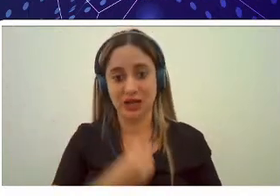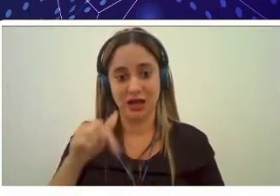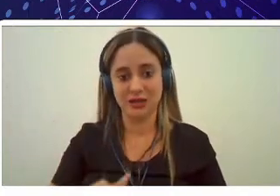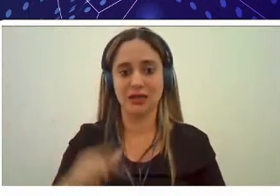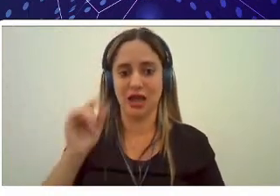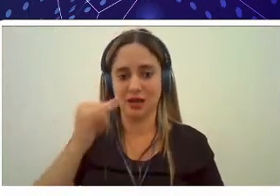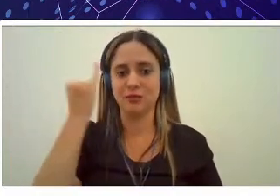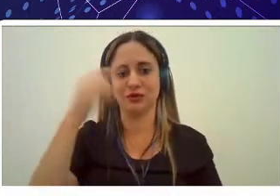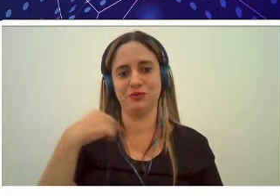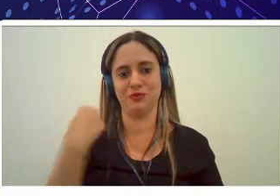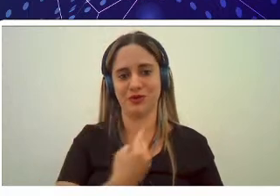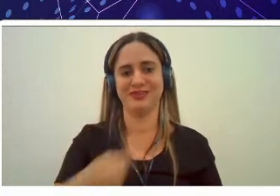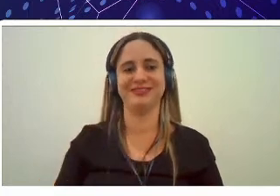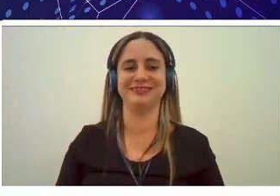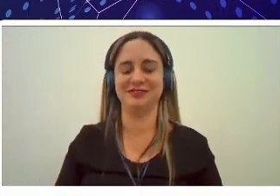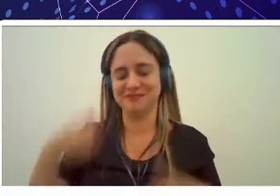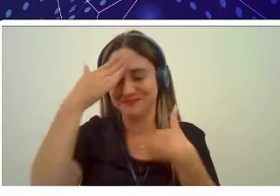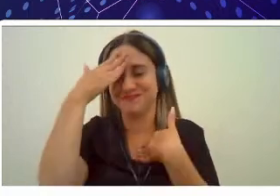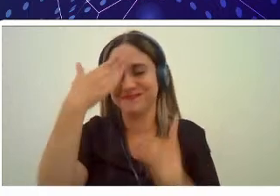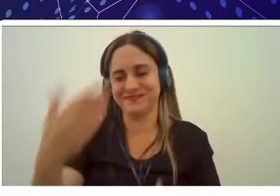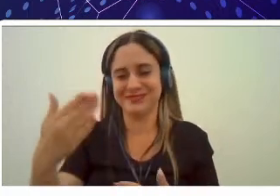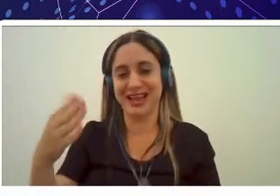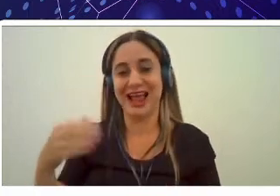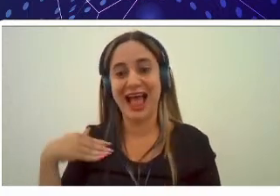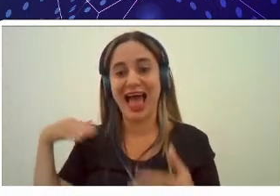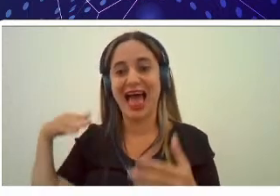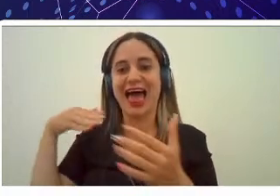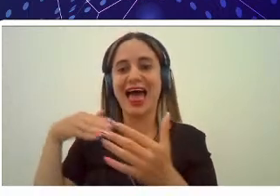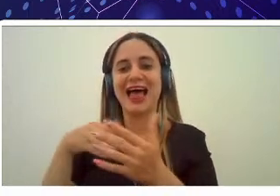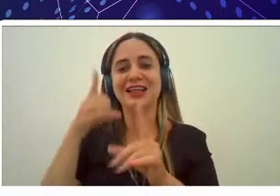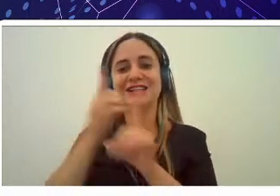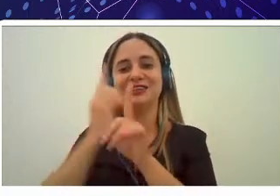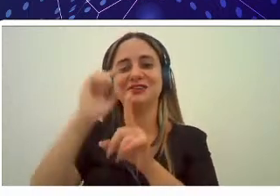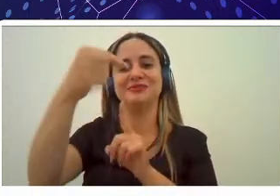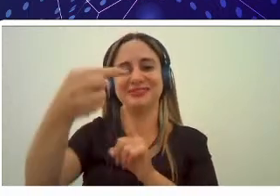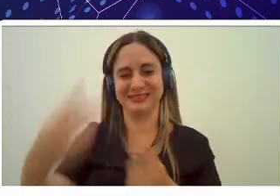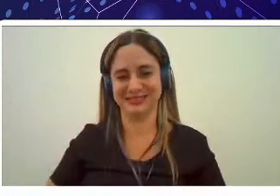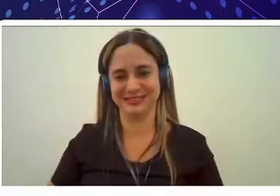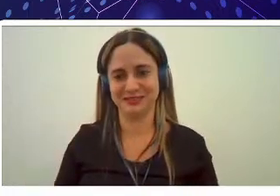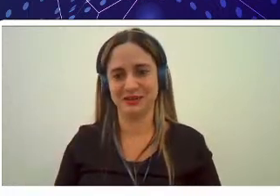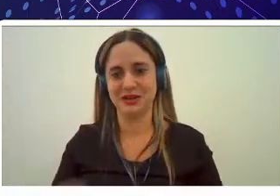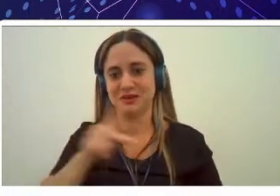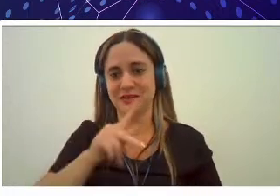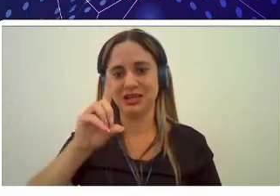importante para nós muito obrigado e até a próxima professor Daniel é contigo